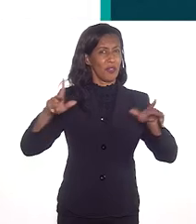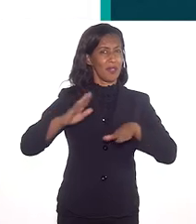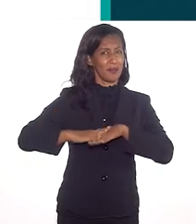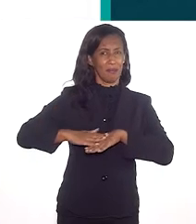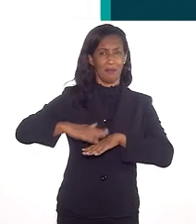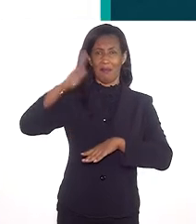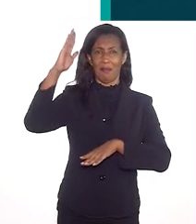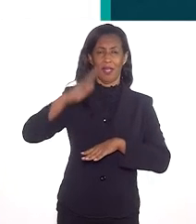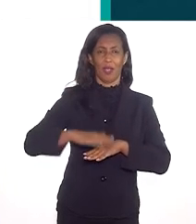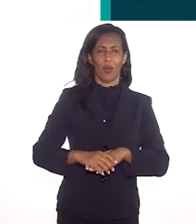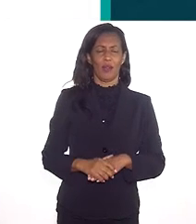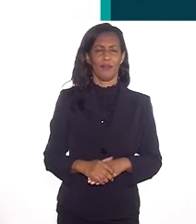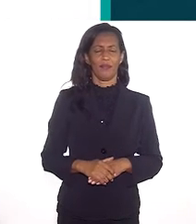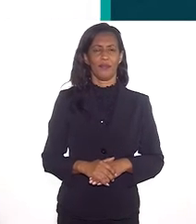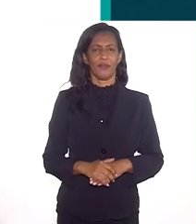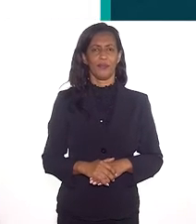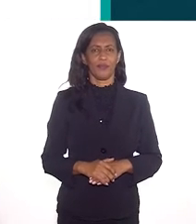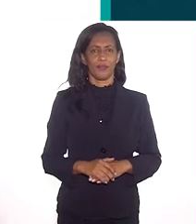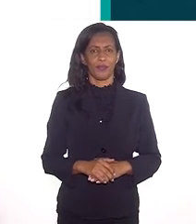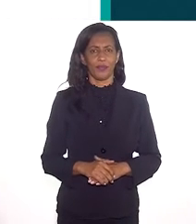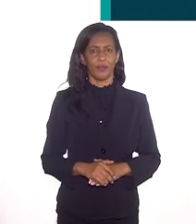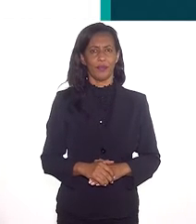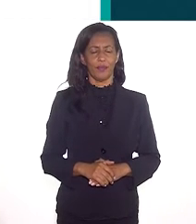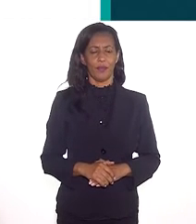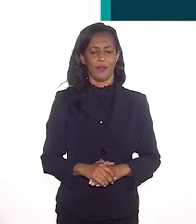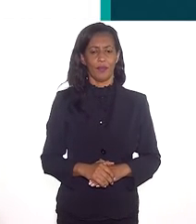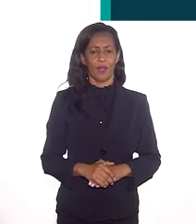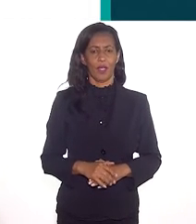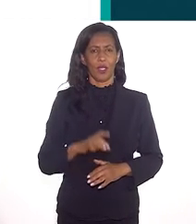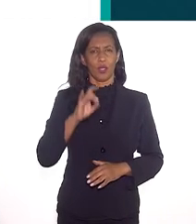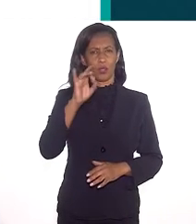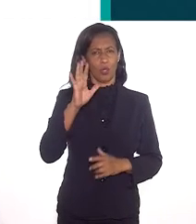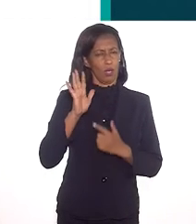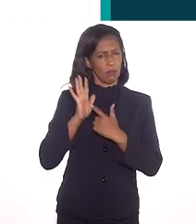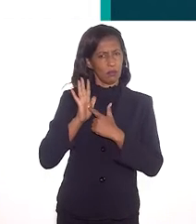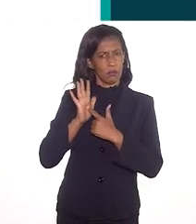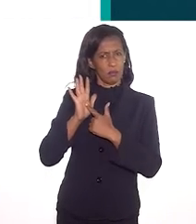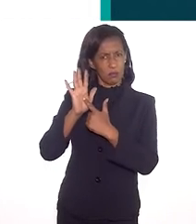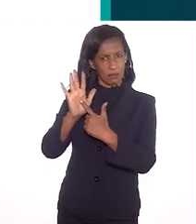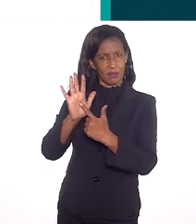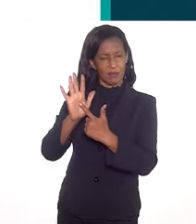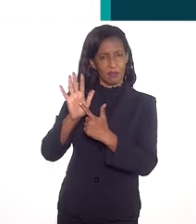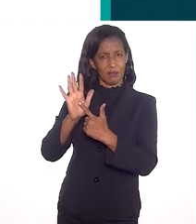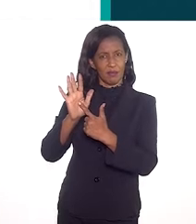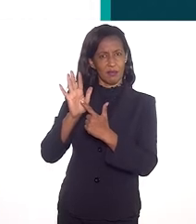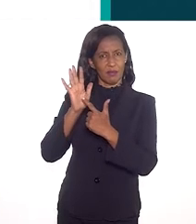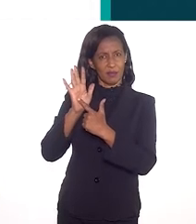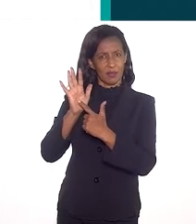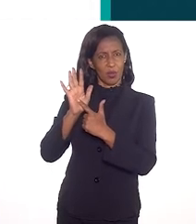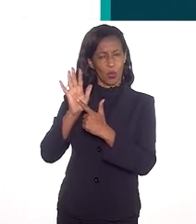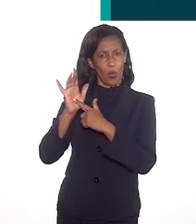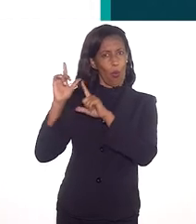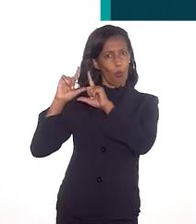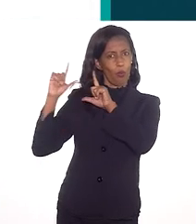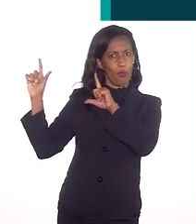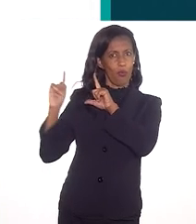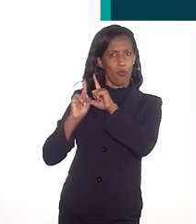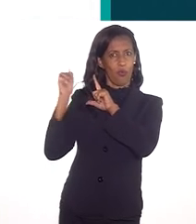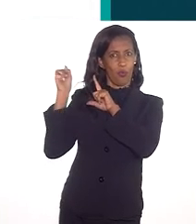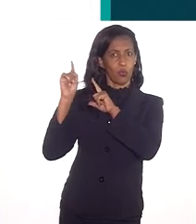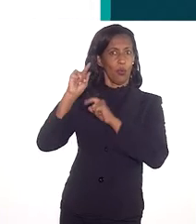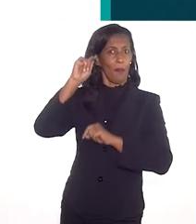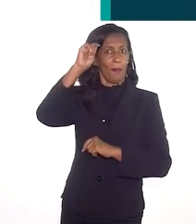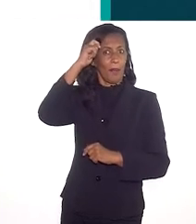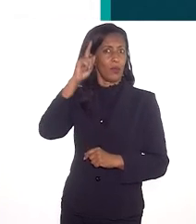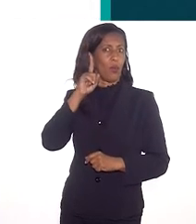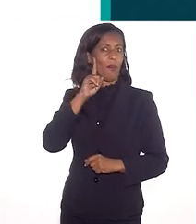a gente vê uma diferença ainda maior. Aqui, só para ilustrar, como pano